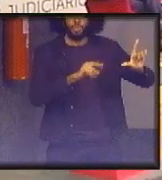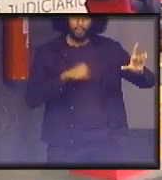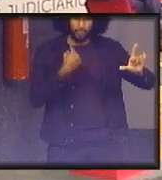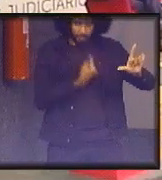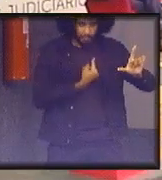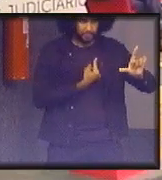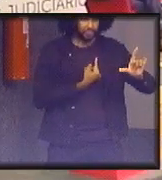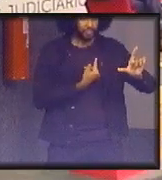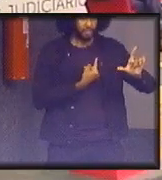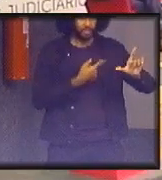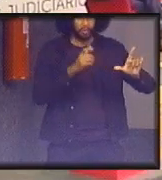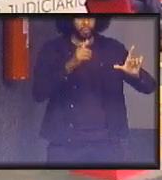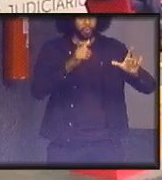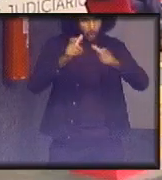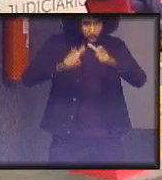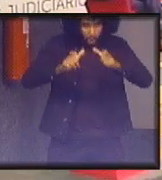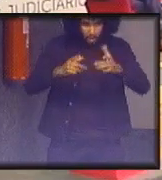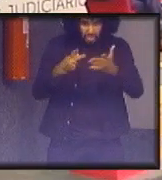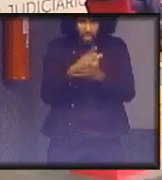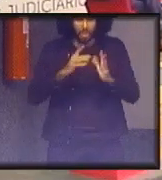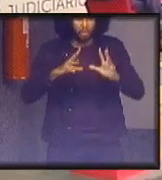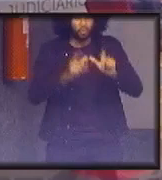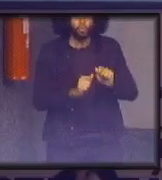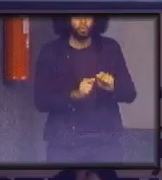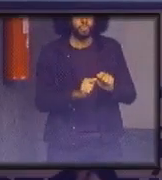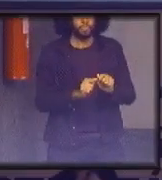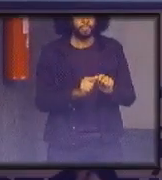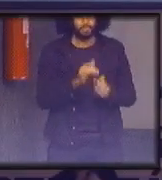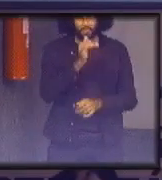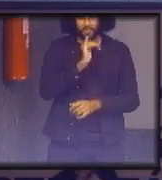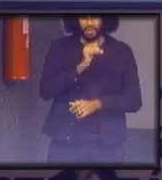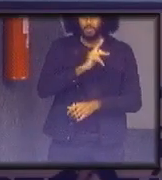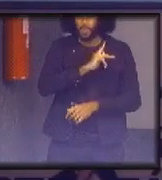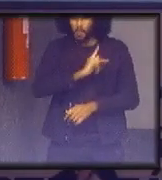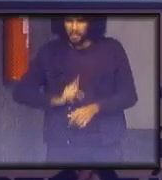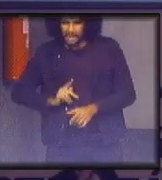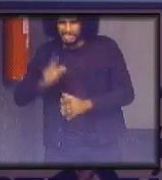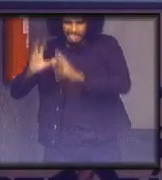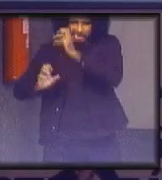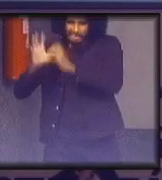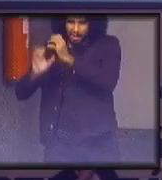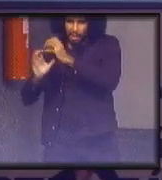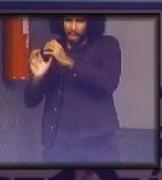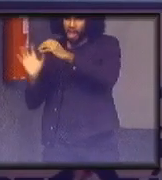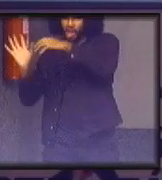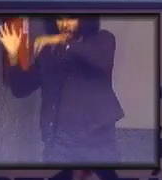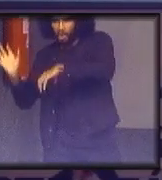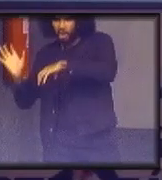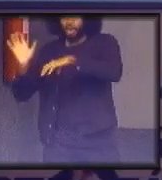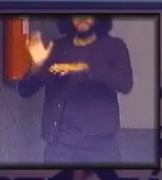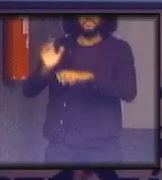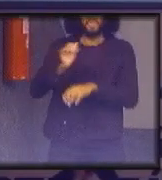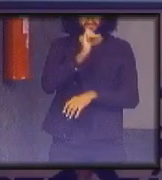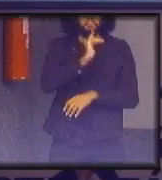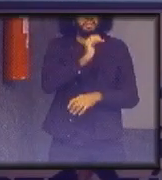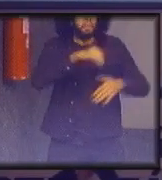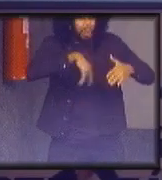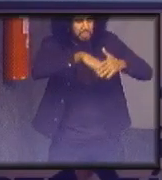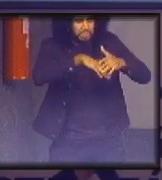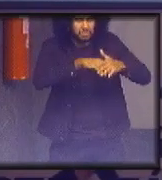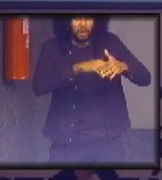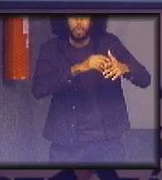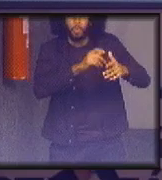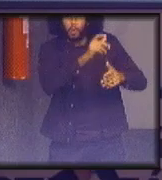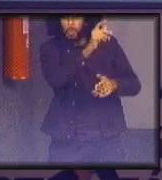onde tudo acontece o presidente briga com a Câmara o Brasil toma de 7 a 1 falta